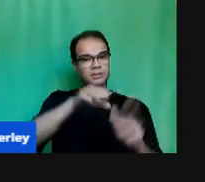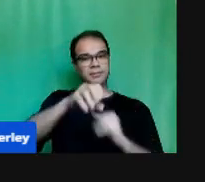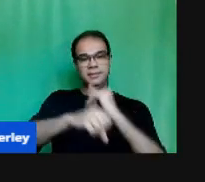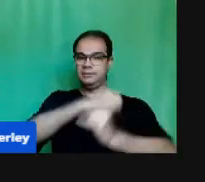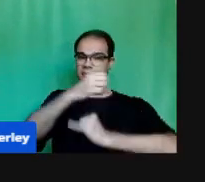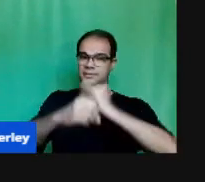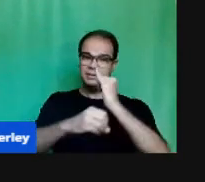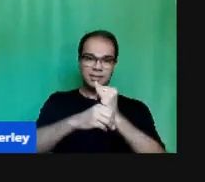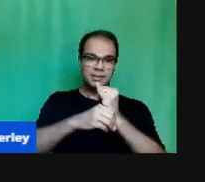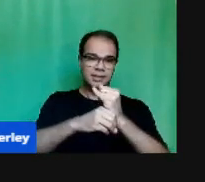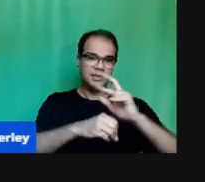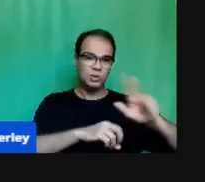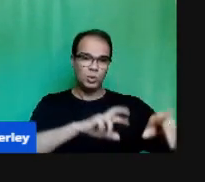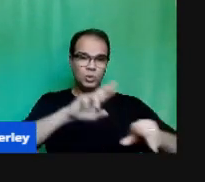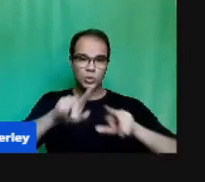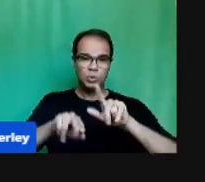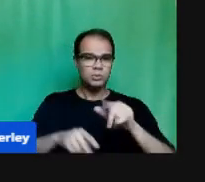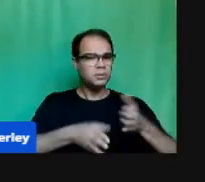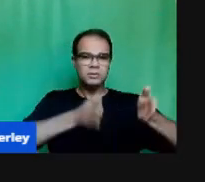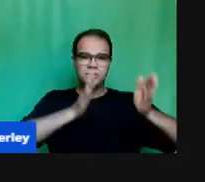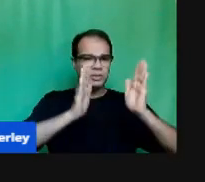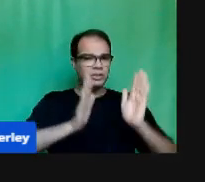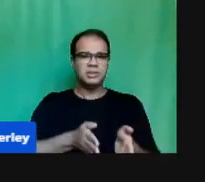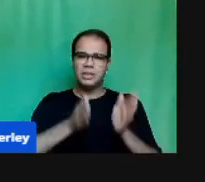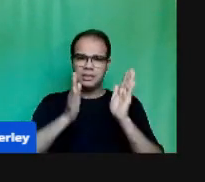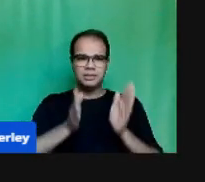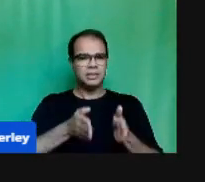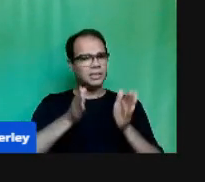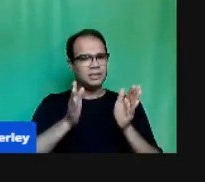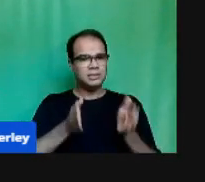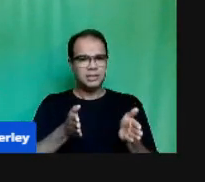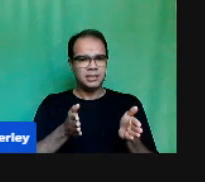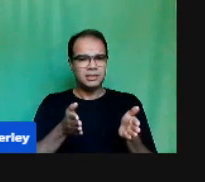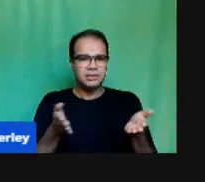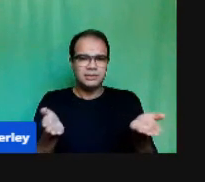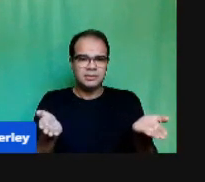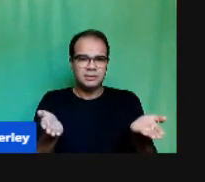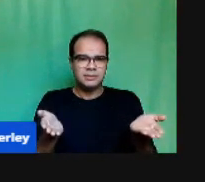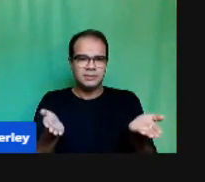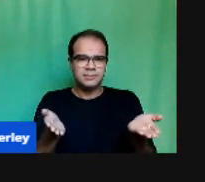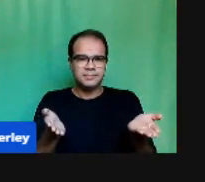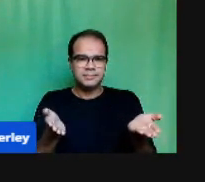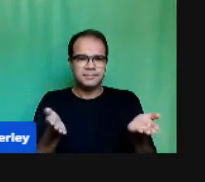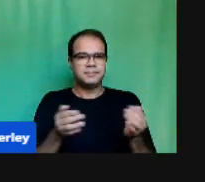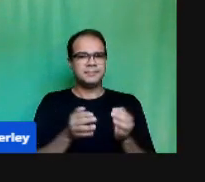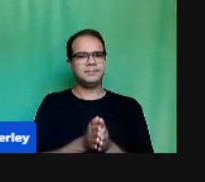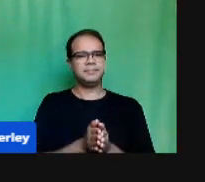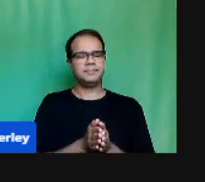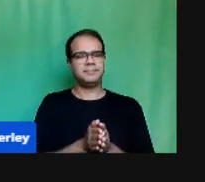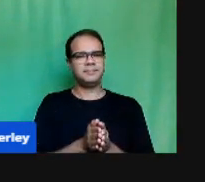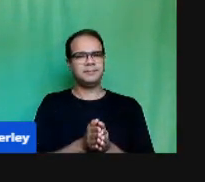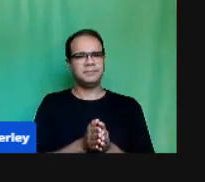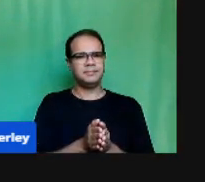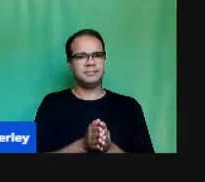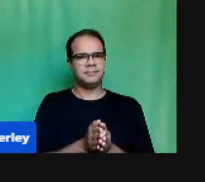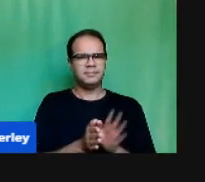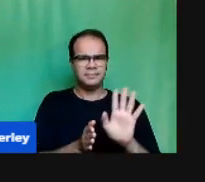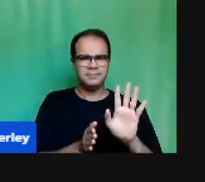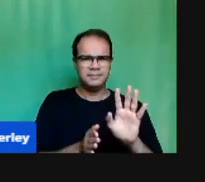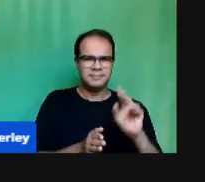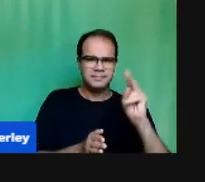usavam Mas mesmo Aqueles professores Que já Utilizavam Das tecnologias